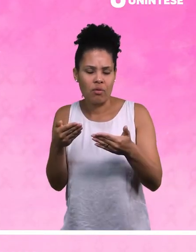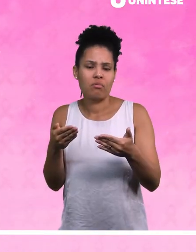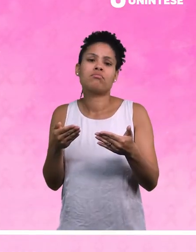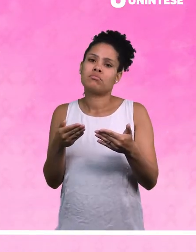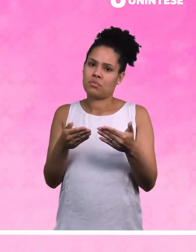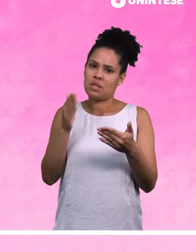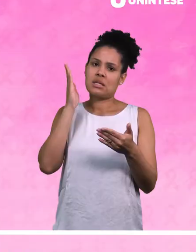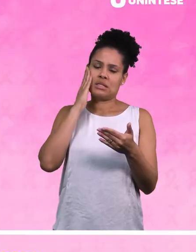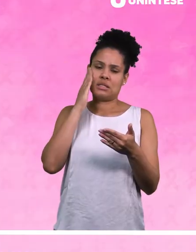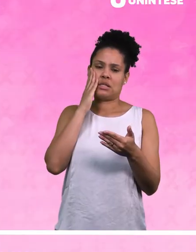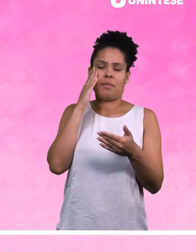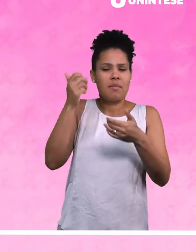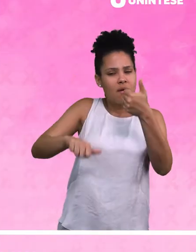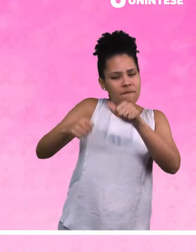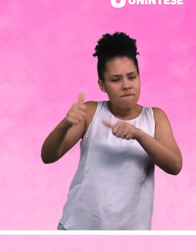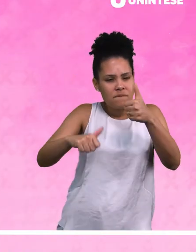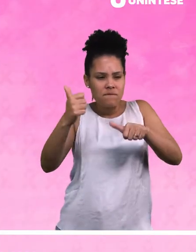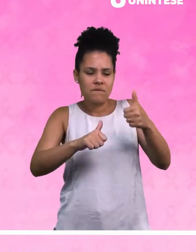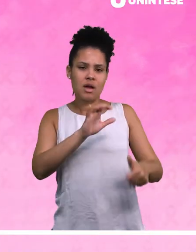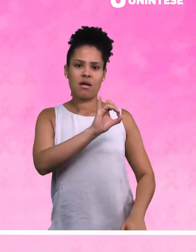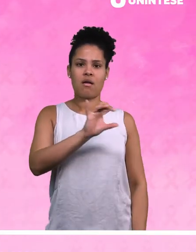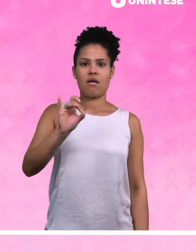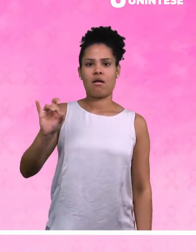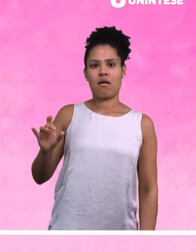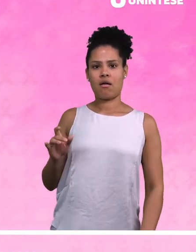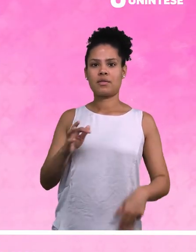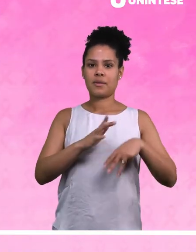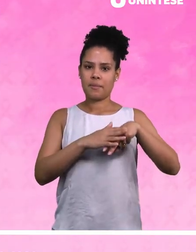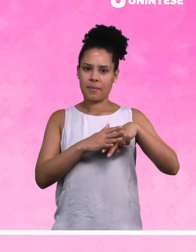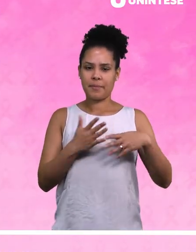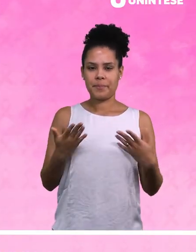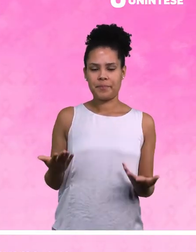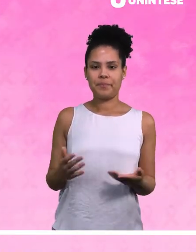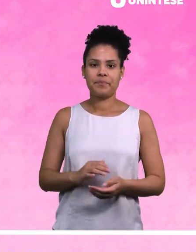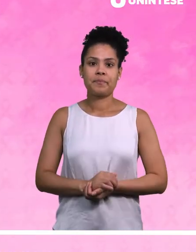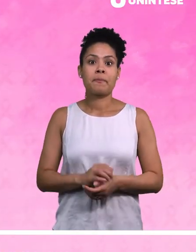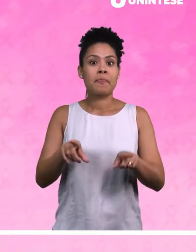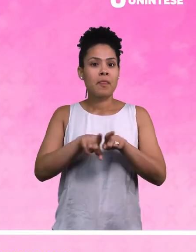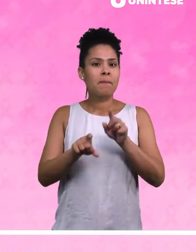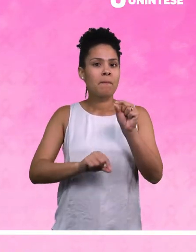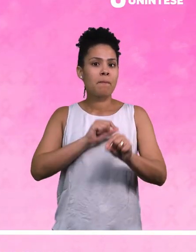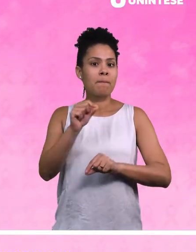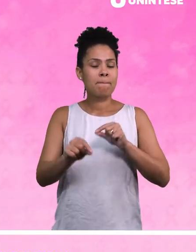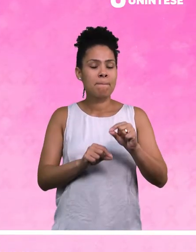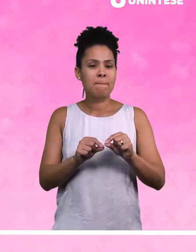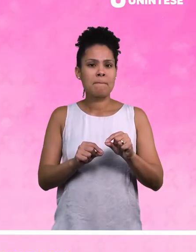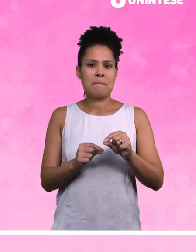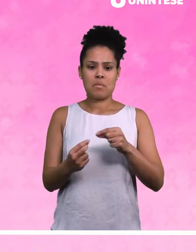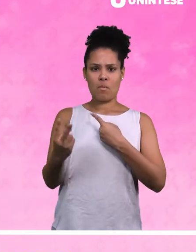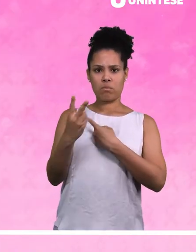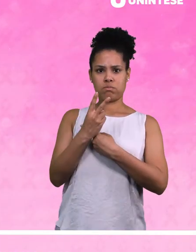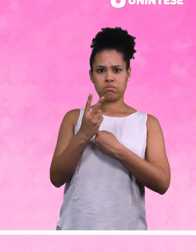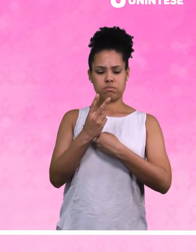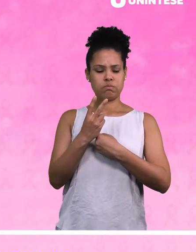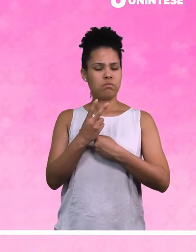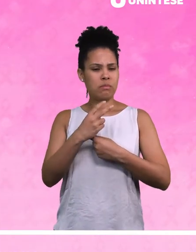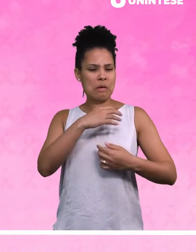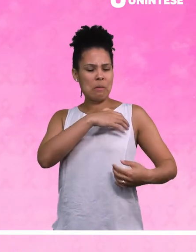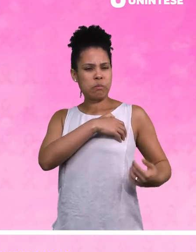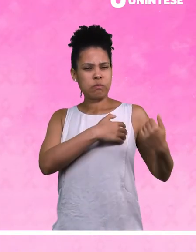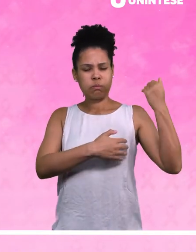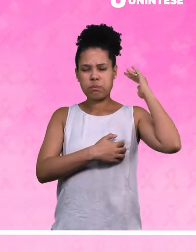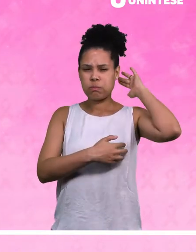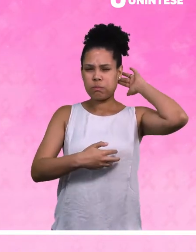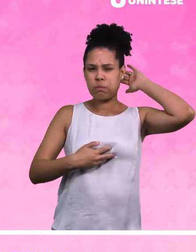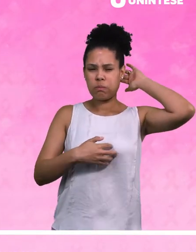especialista que saberá avaliar o caso de cada paciente. Outra prática recomendada é o autoexame, que ajuda a